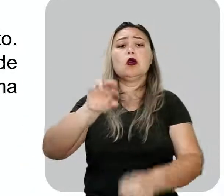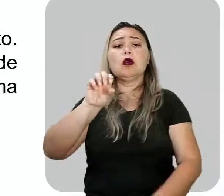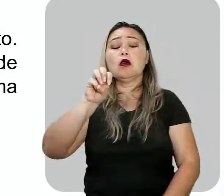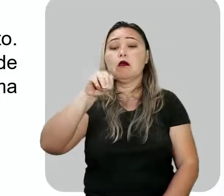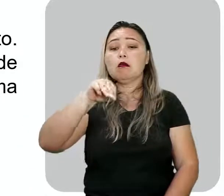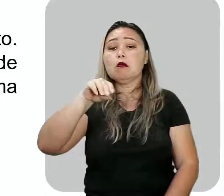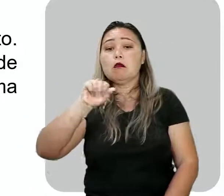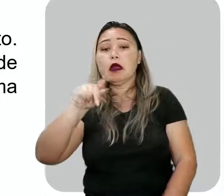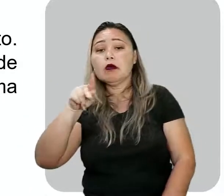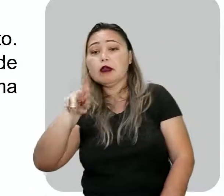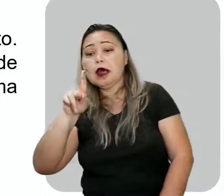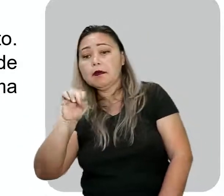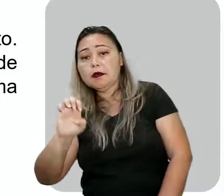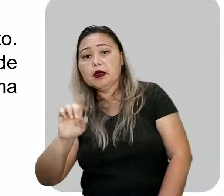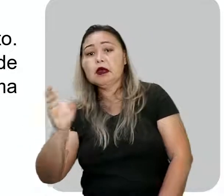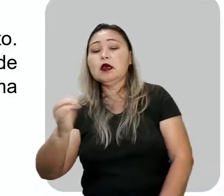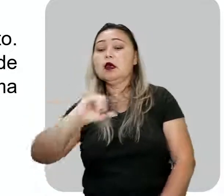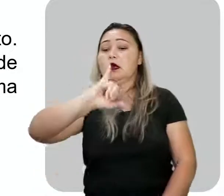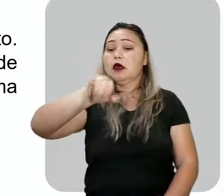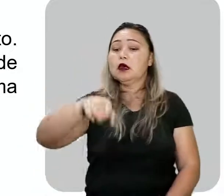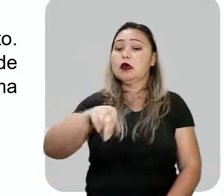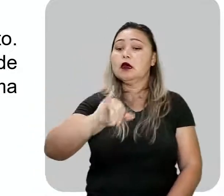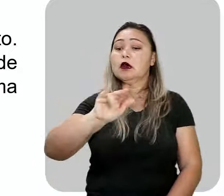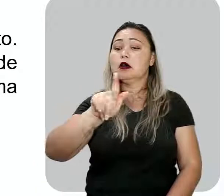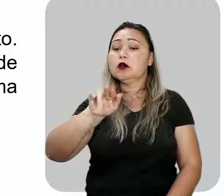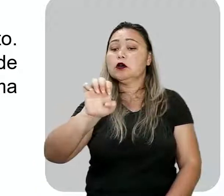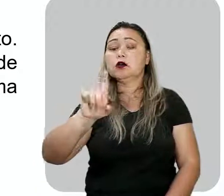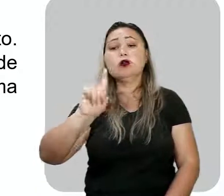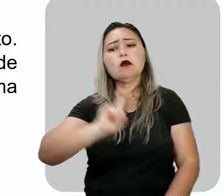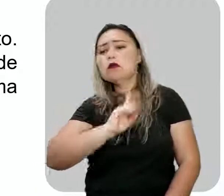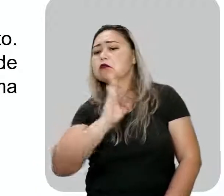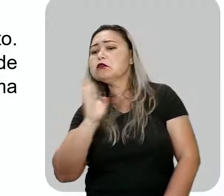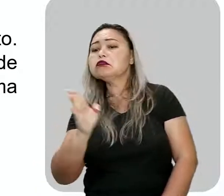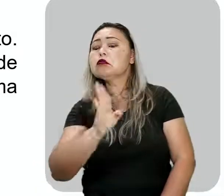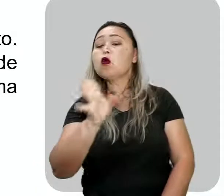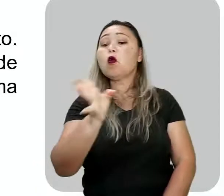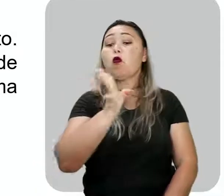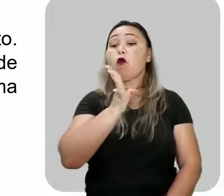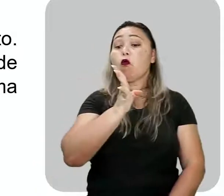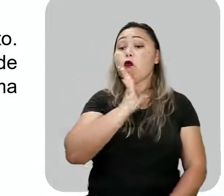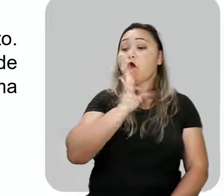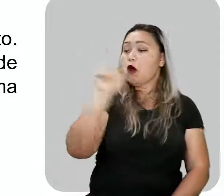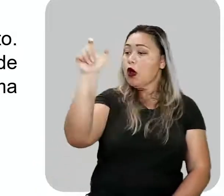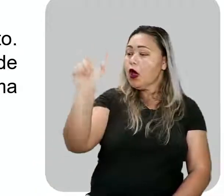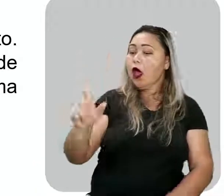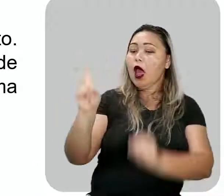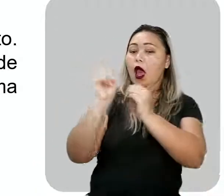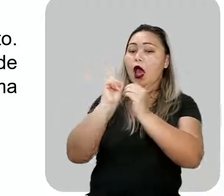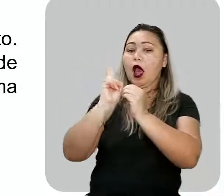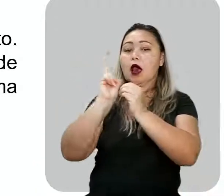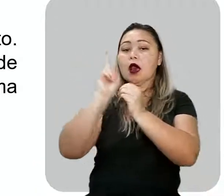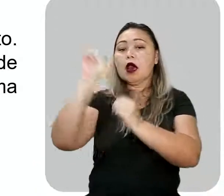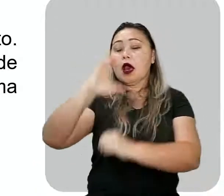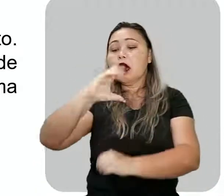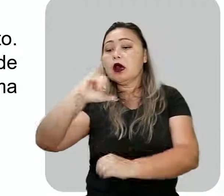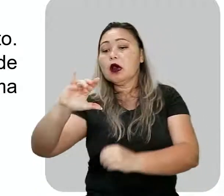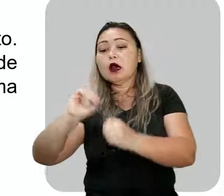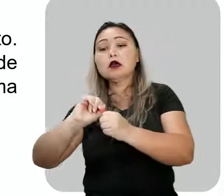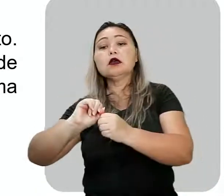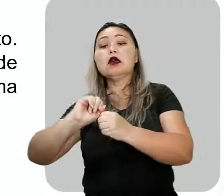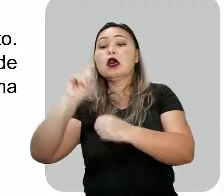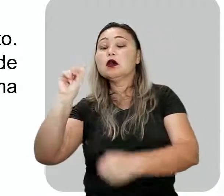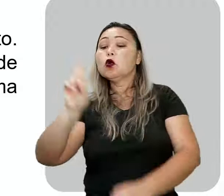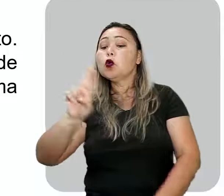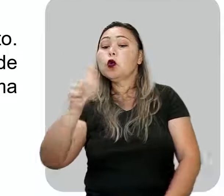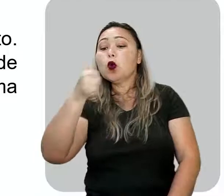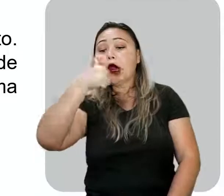e Jiguer. Esse que, no percurso, conhece a índia a si, chamada de mãe do mato,